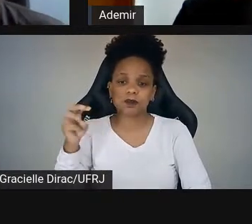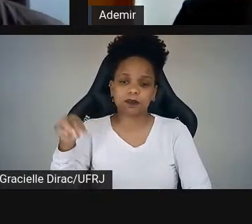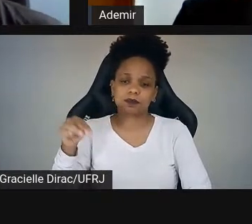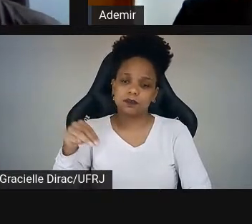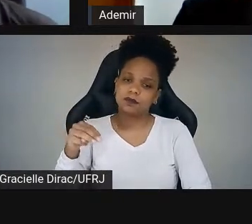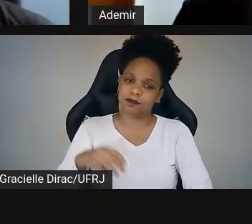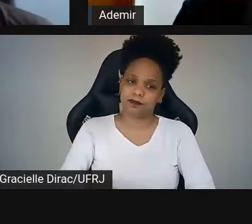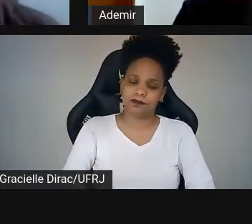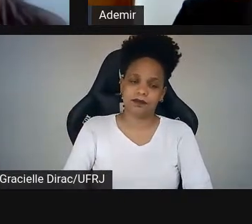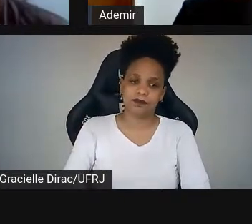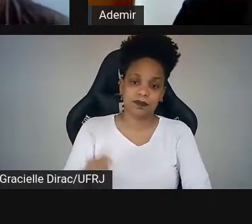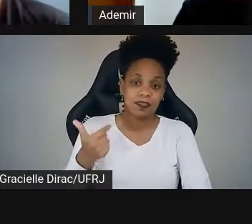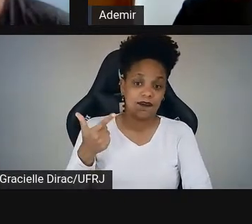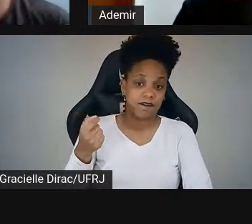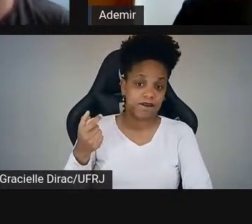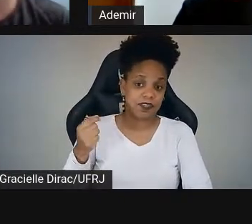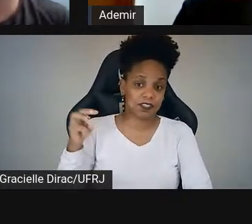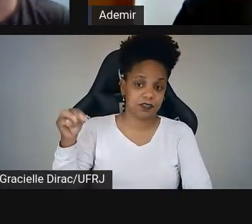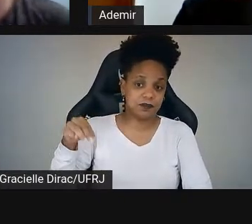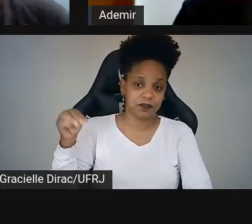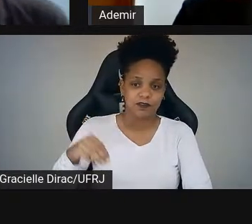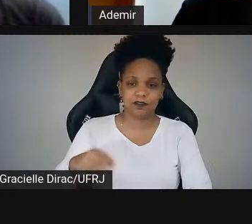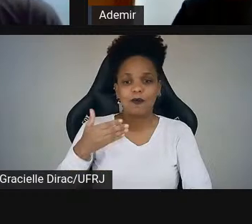Desculpa, daqui a vinte minutos. É isso.